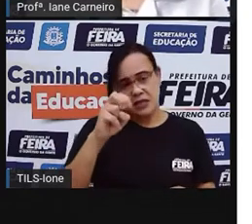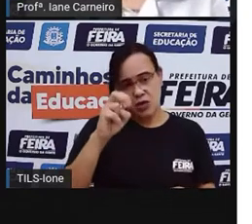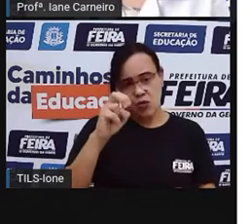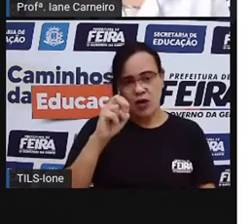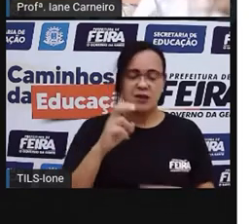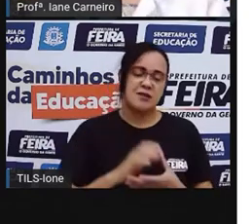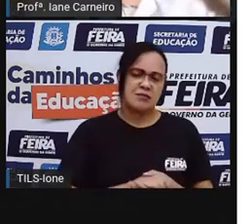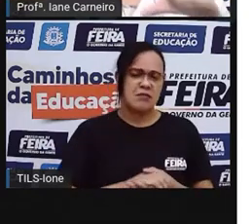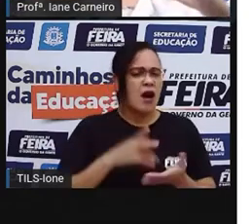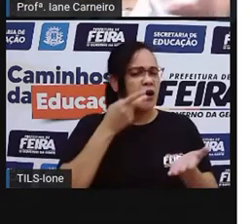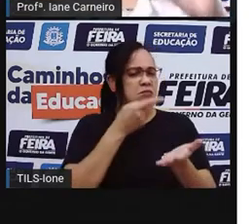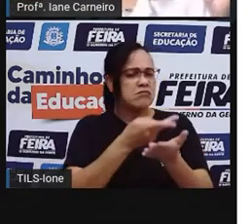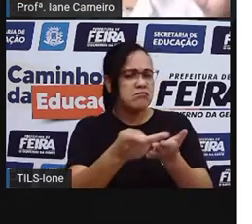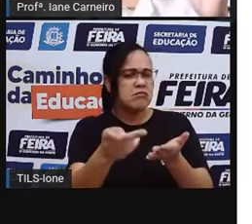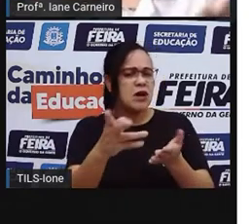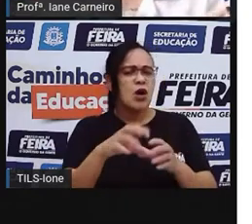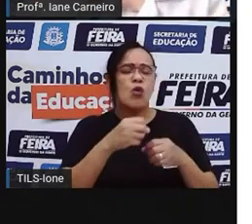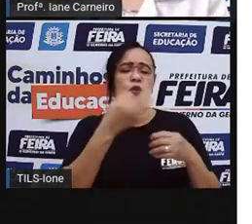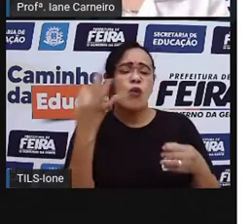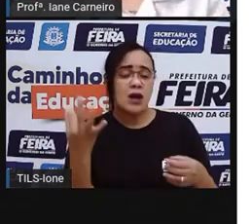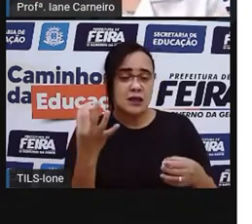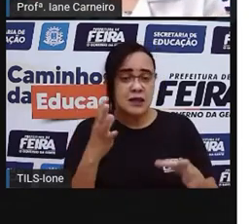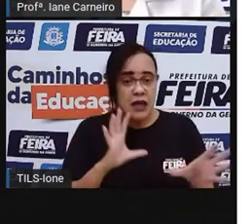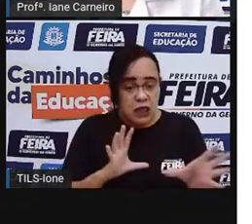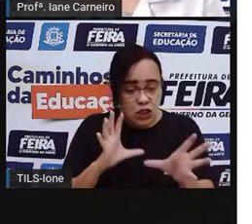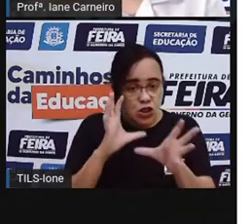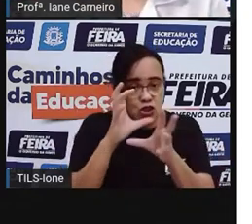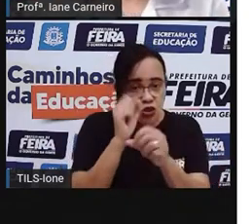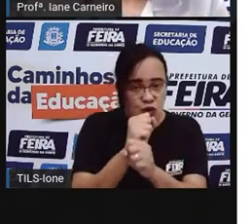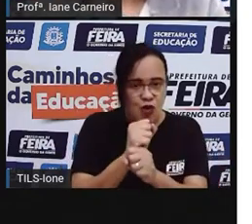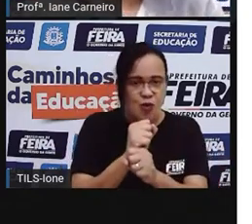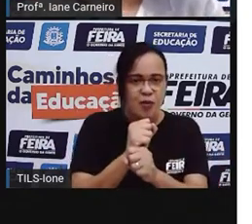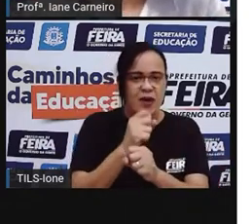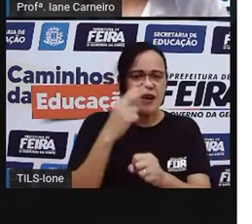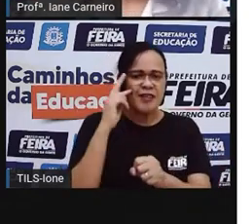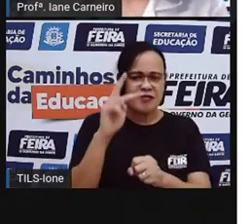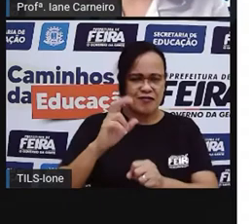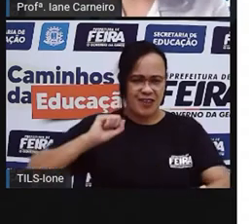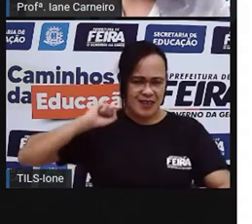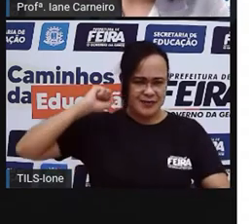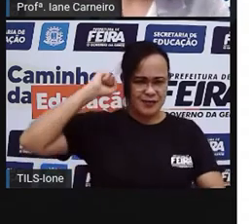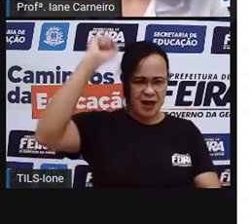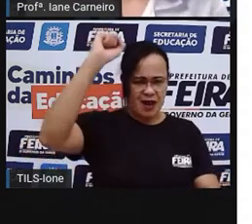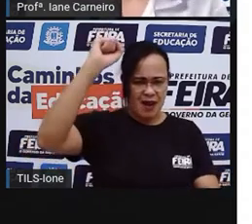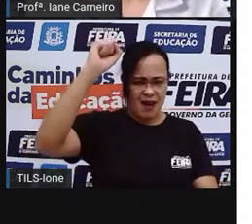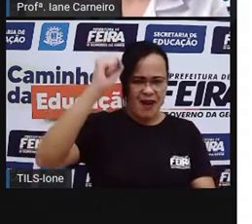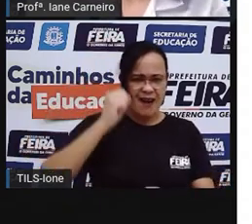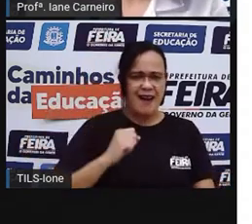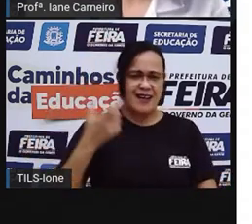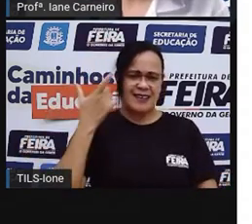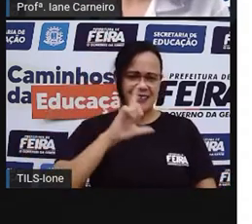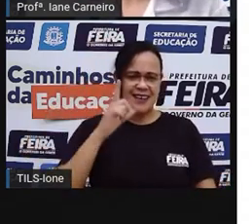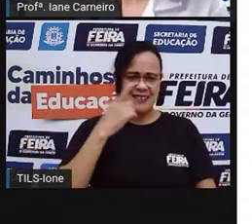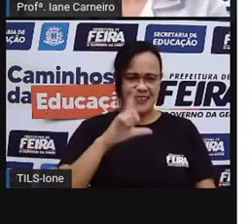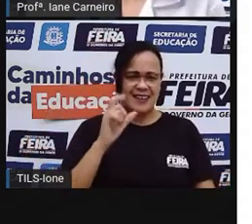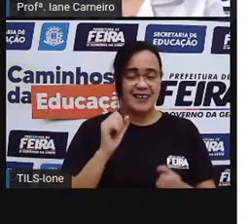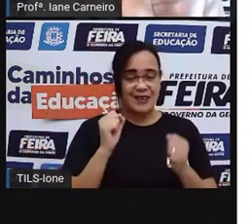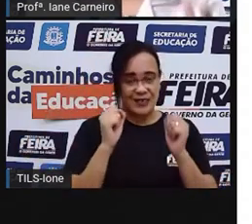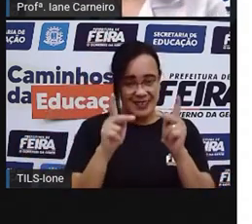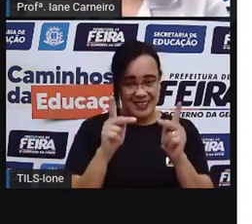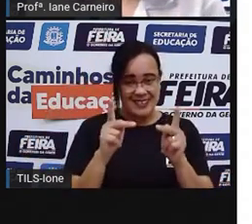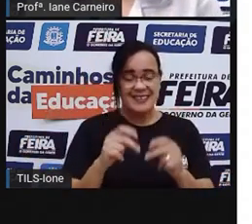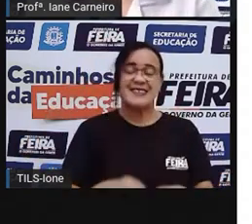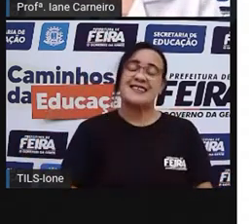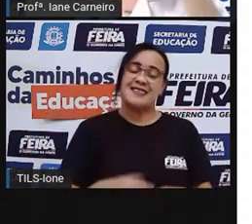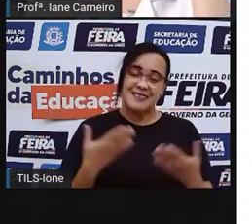derrubou uma de casa, no final você vai contando e ver qual foi a sua população. Beleza? Então são diversas